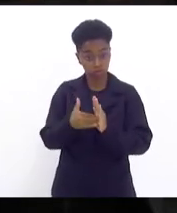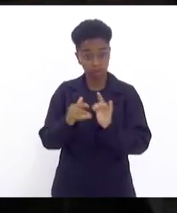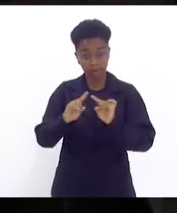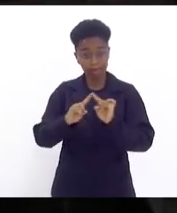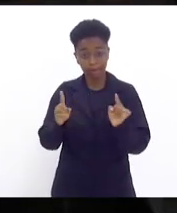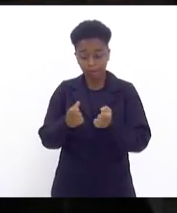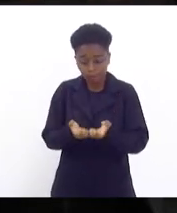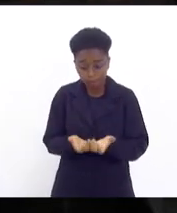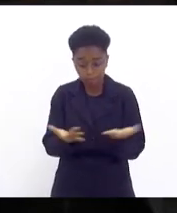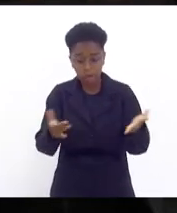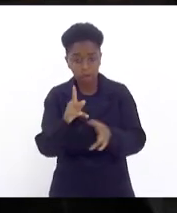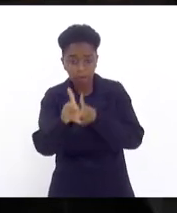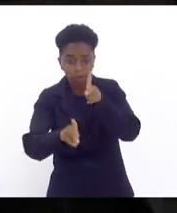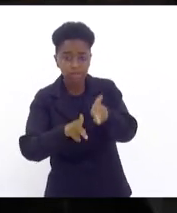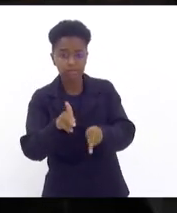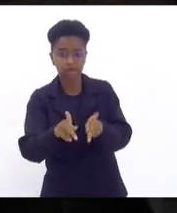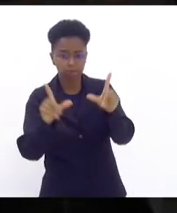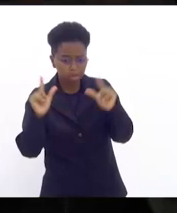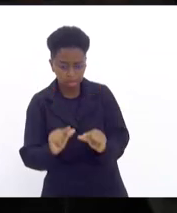bolso da população.